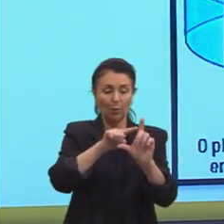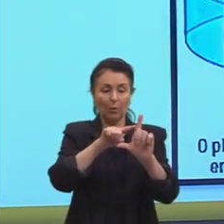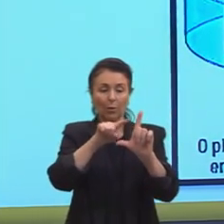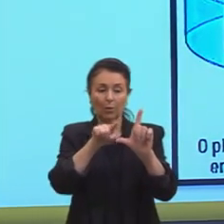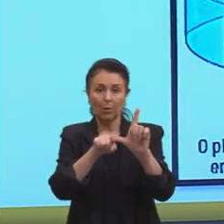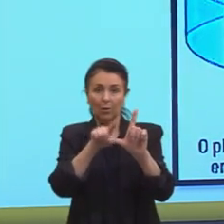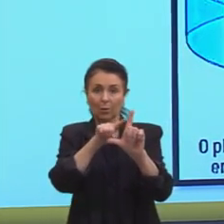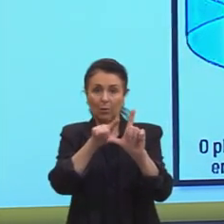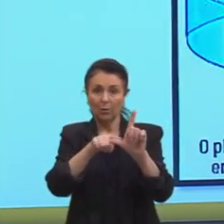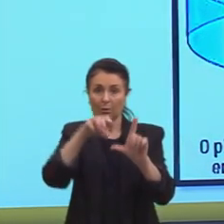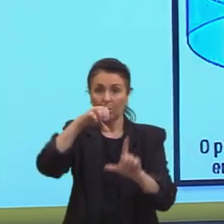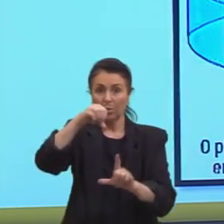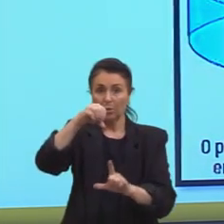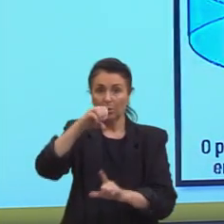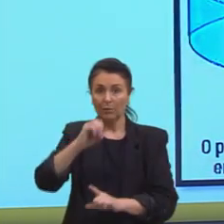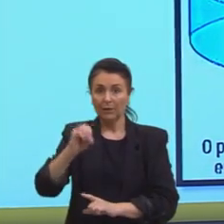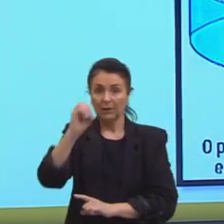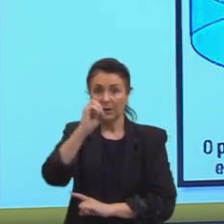um ângulo de 90 graus.